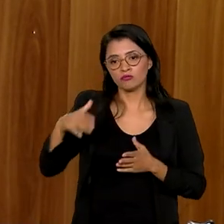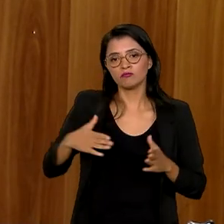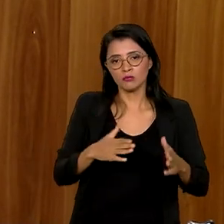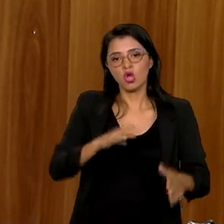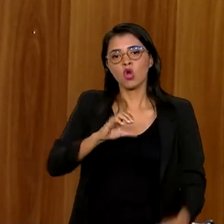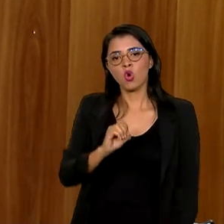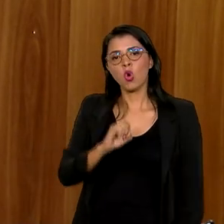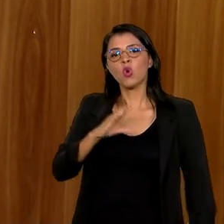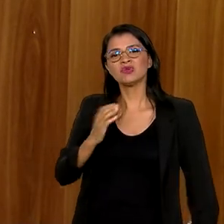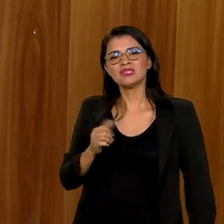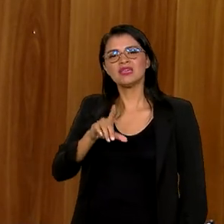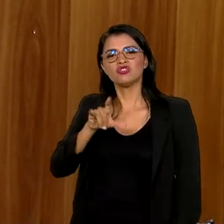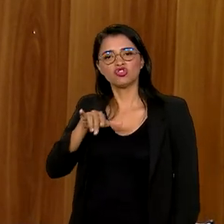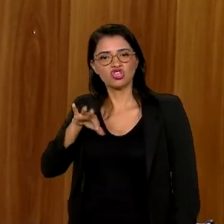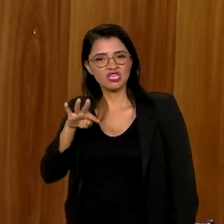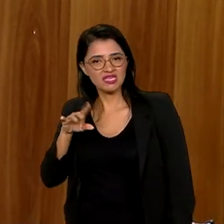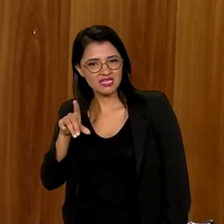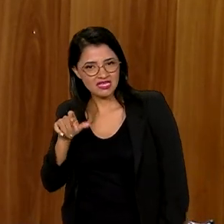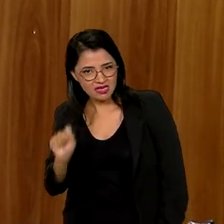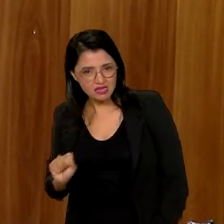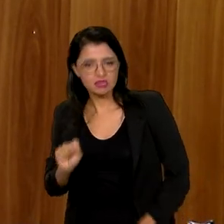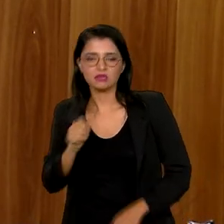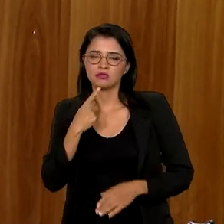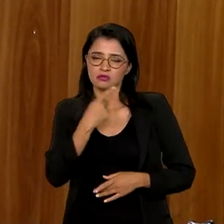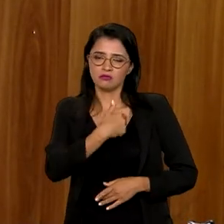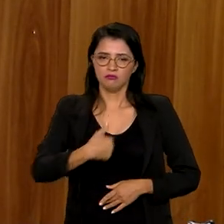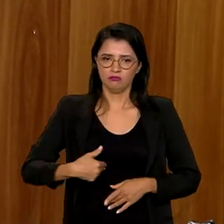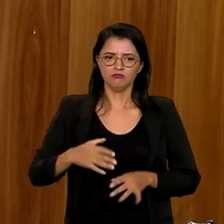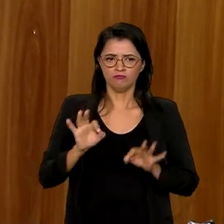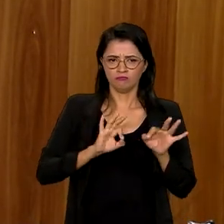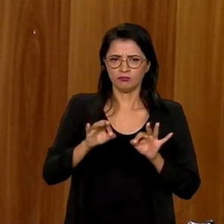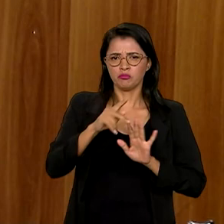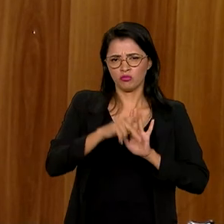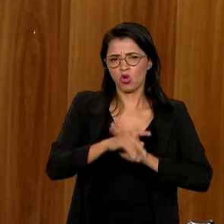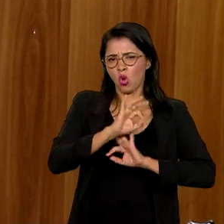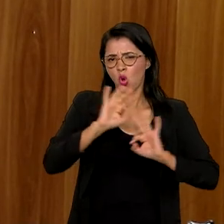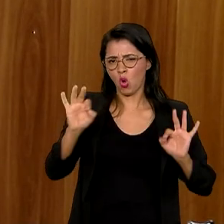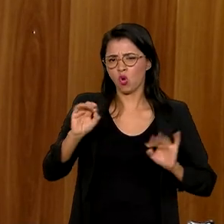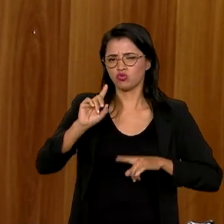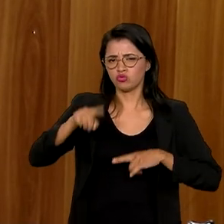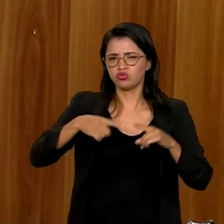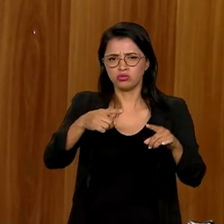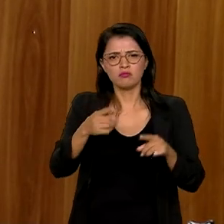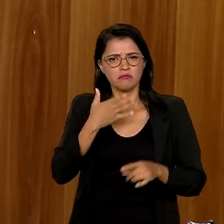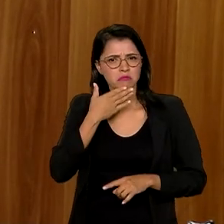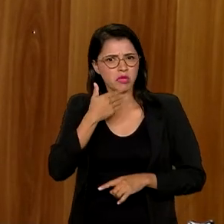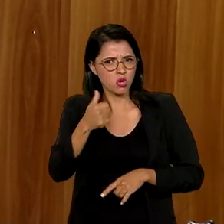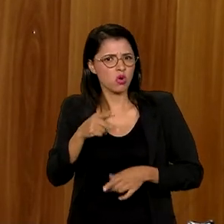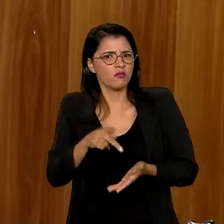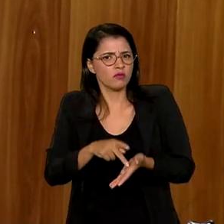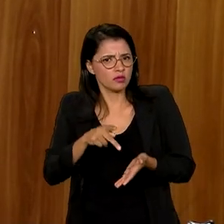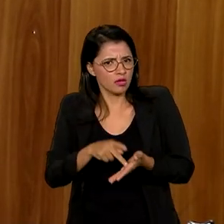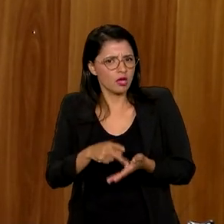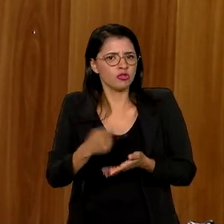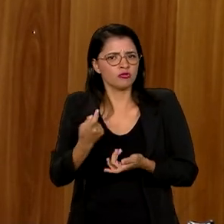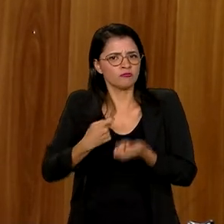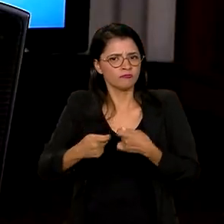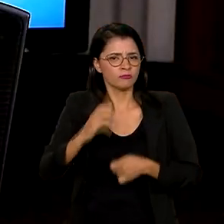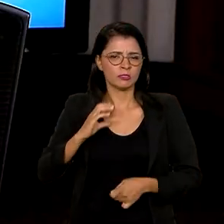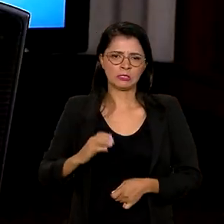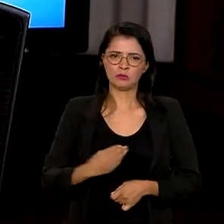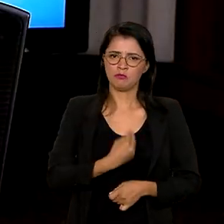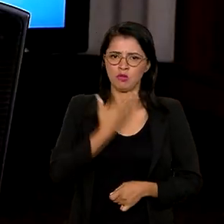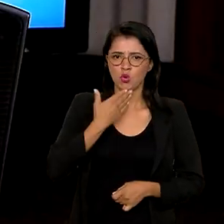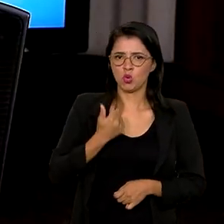é um programa que o governo federal vem trilhando com sucesso, porque melhora realmente a vida do cidadão, a economia do país.